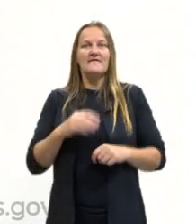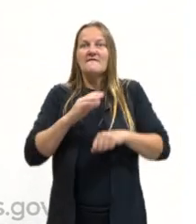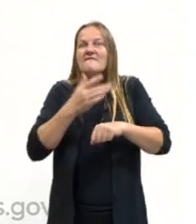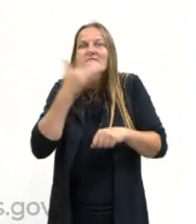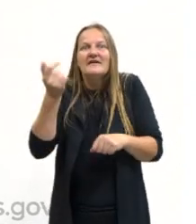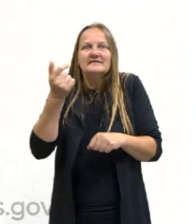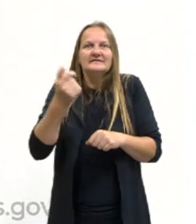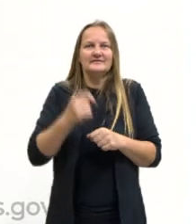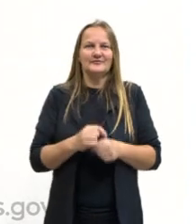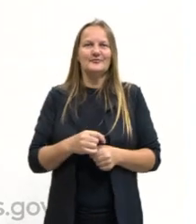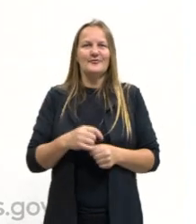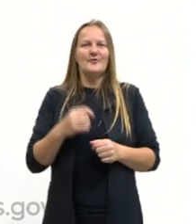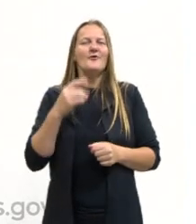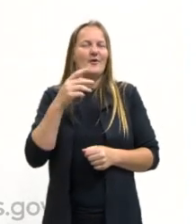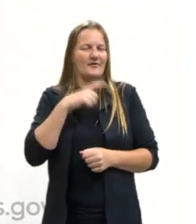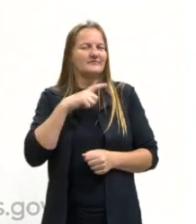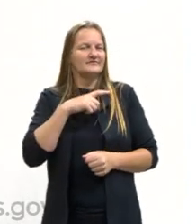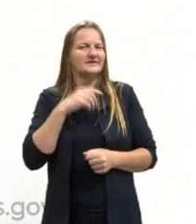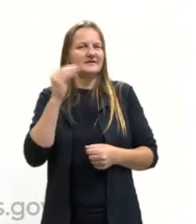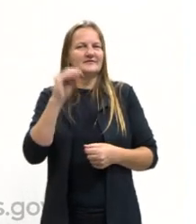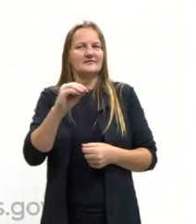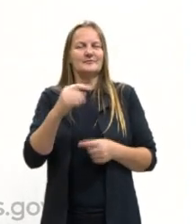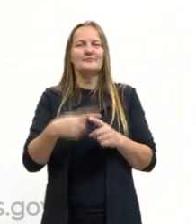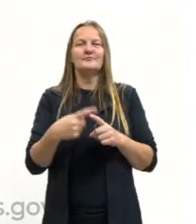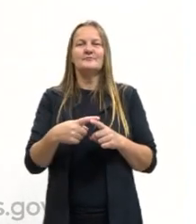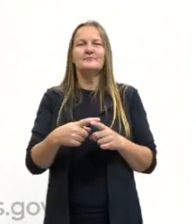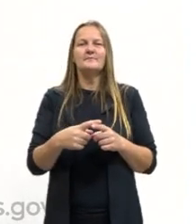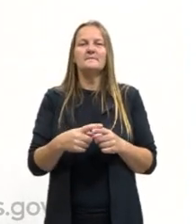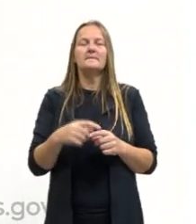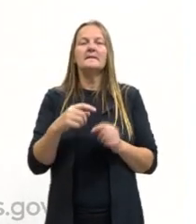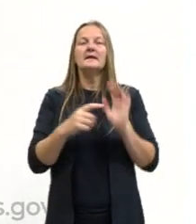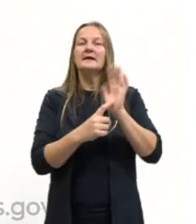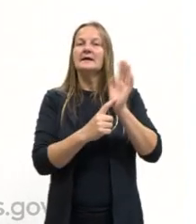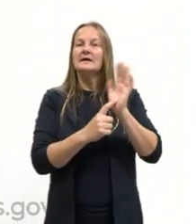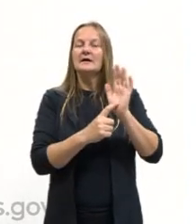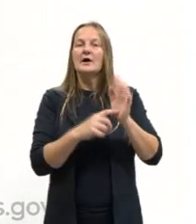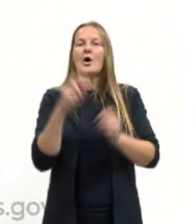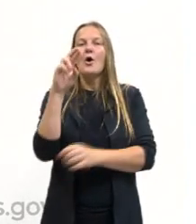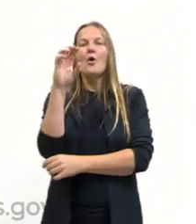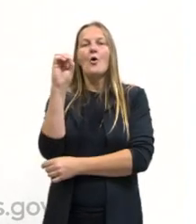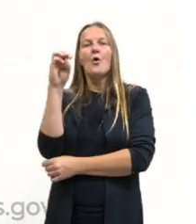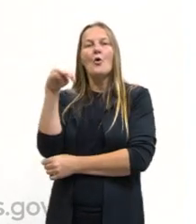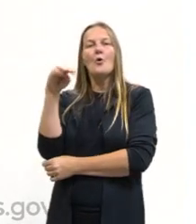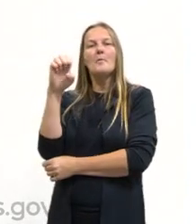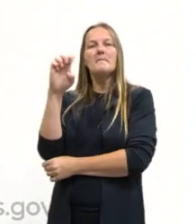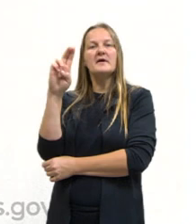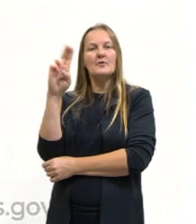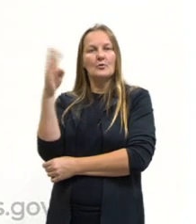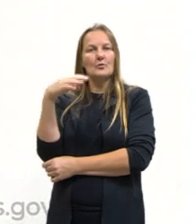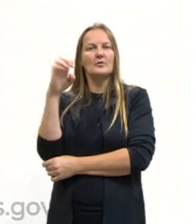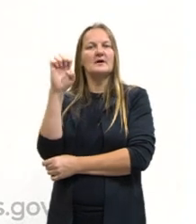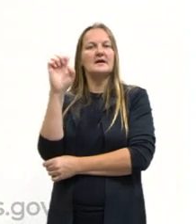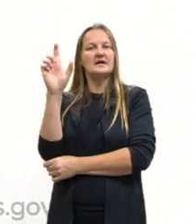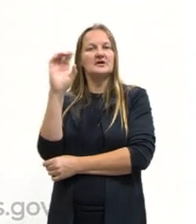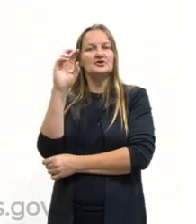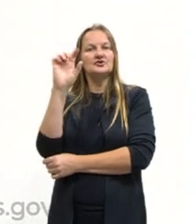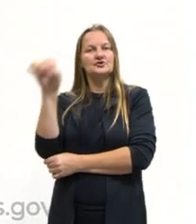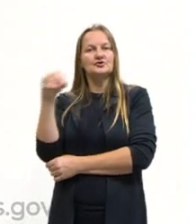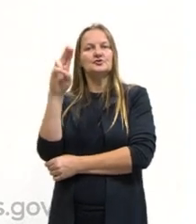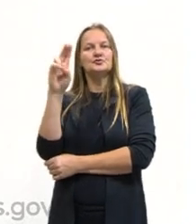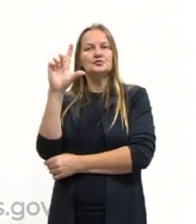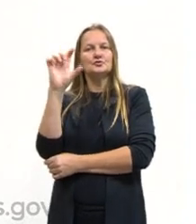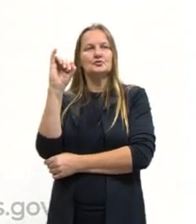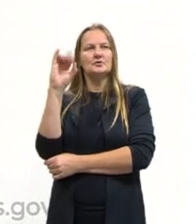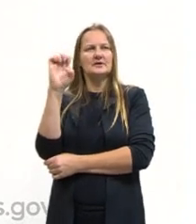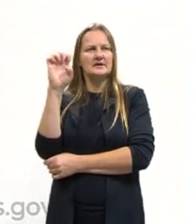fácil aparecer esse tipo de ironia. Na peça Romeu e Julieta, por exemplo, se inicia, a